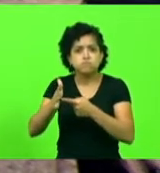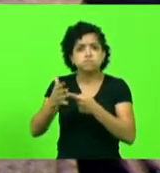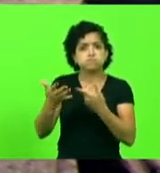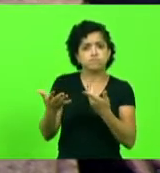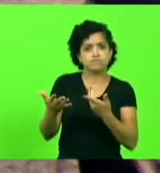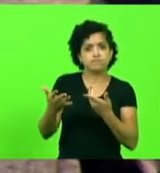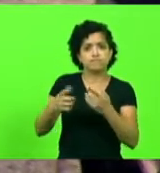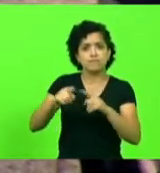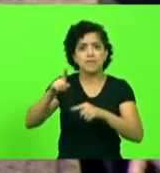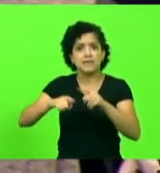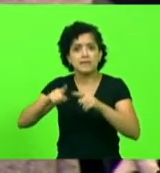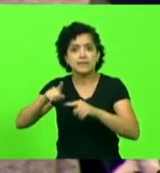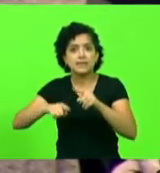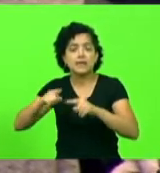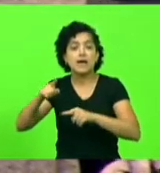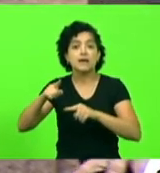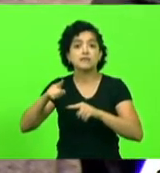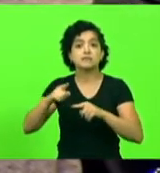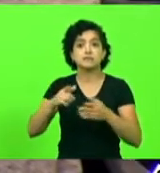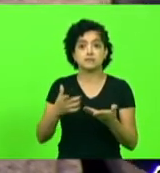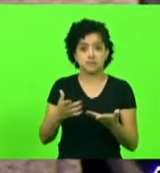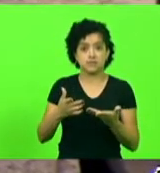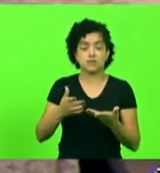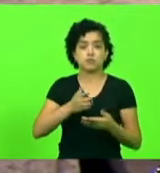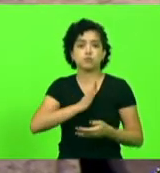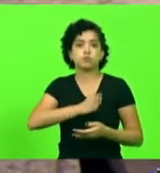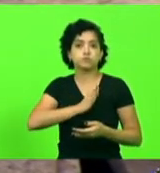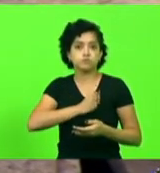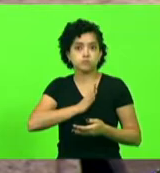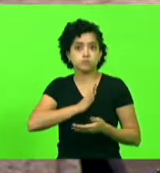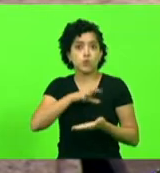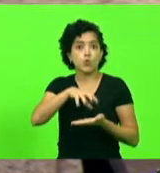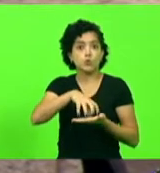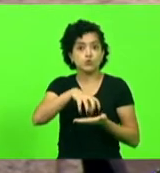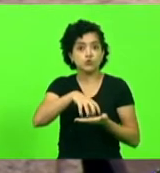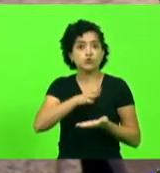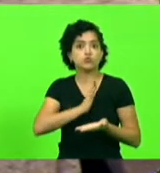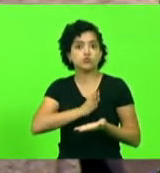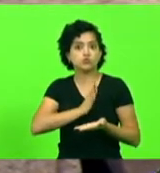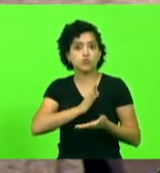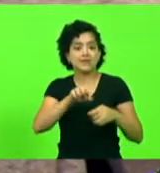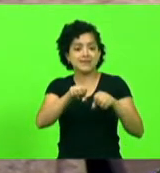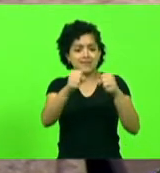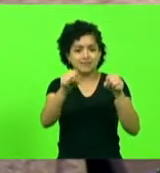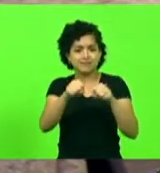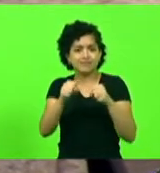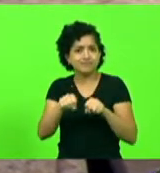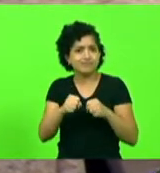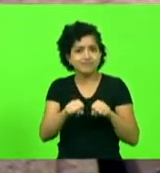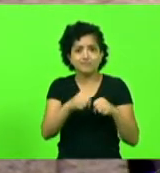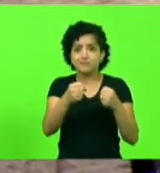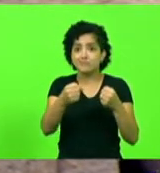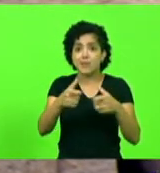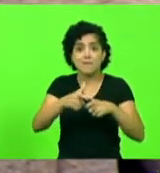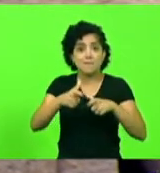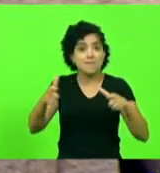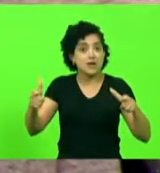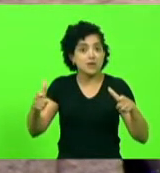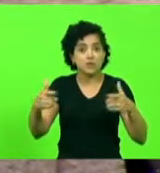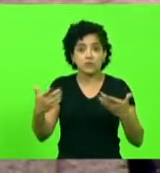no hospital cardiológico, no Instituto Cardiológico de Santa Catarina, quebradas. Nós temos a maioria das